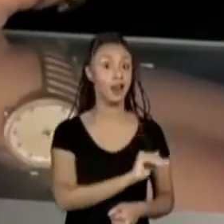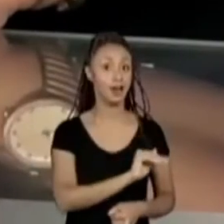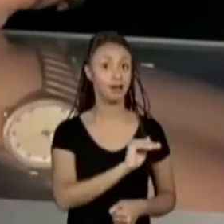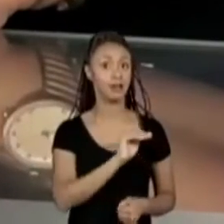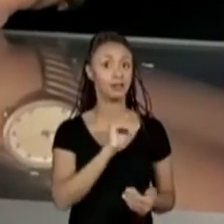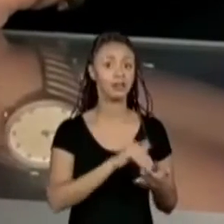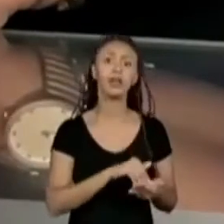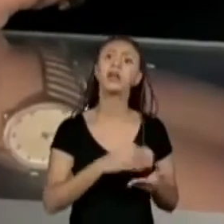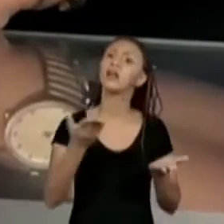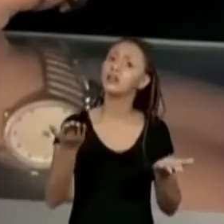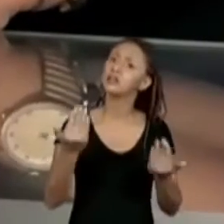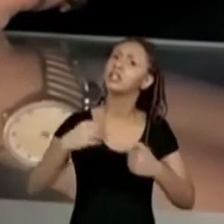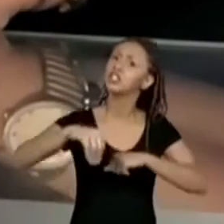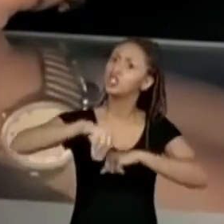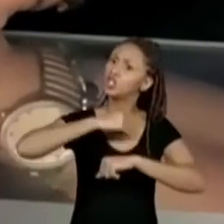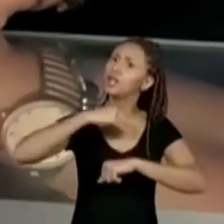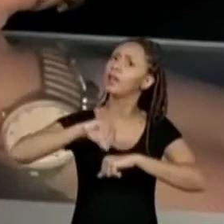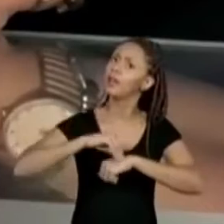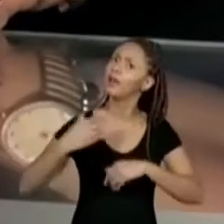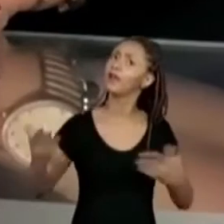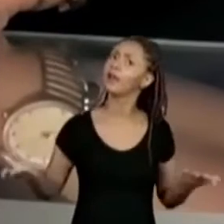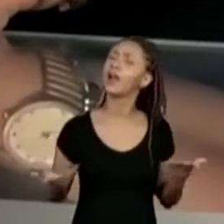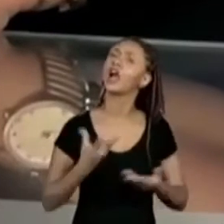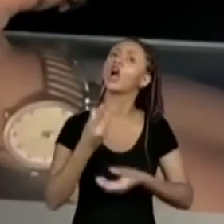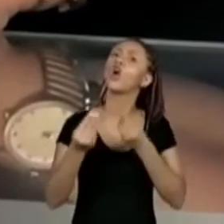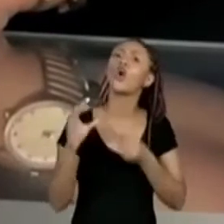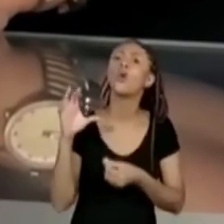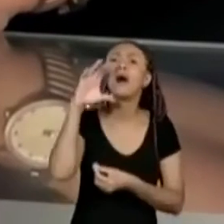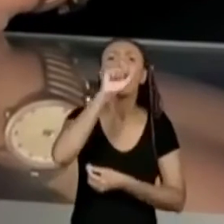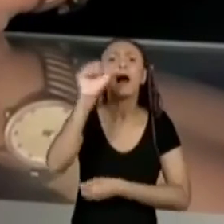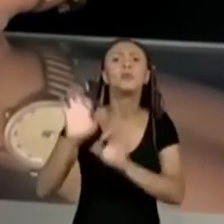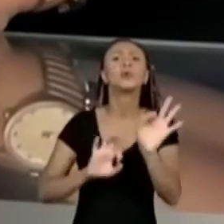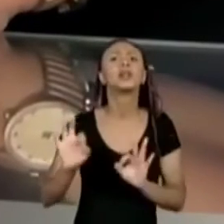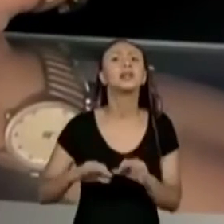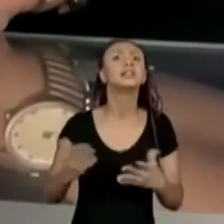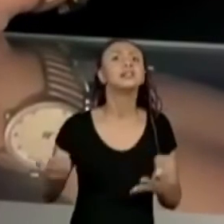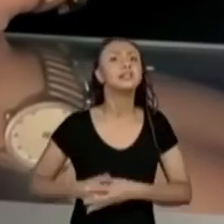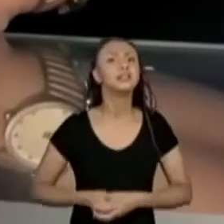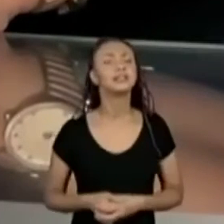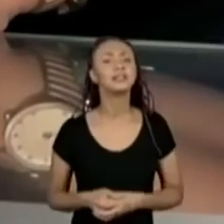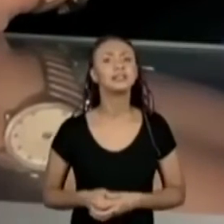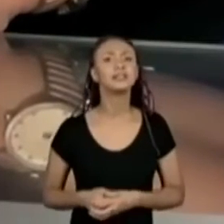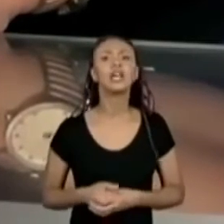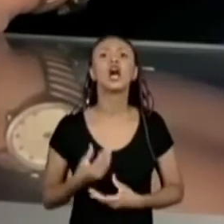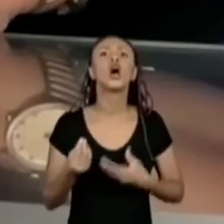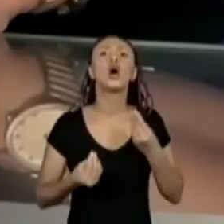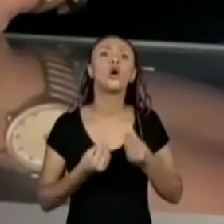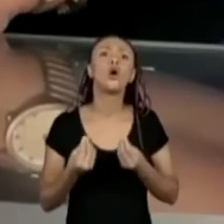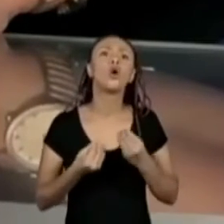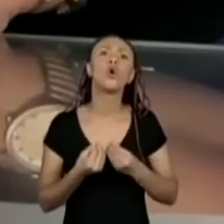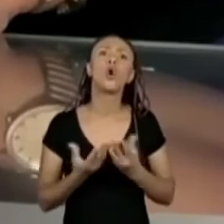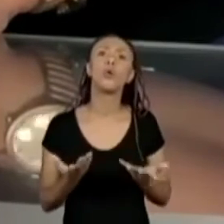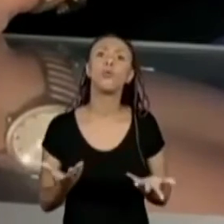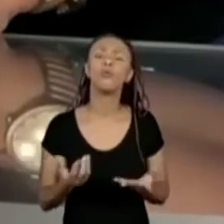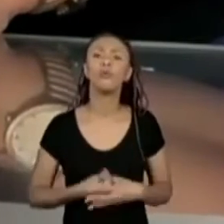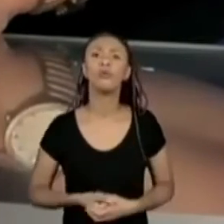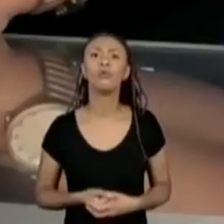Vocês podiam me dar uma dica, né? De como organizar bem rapidinho. Uma ordem decrescente.